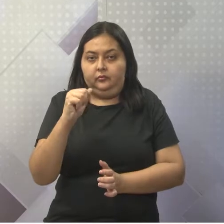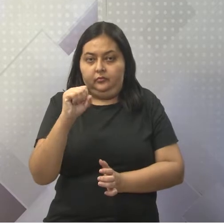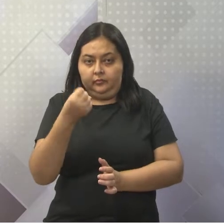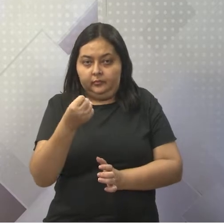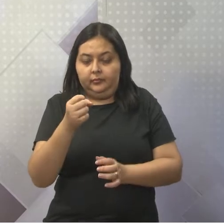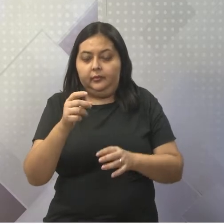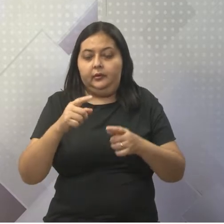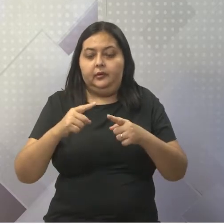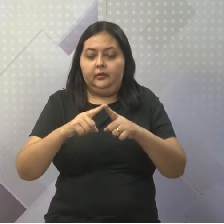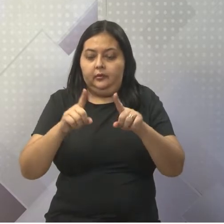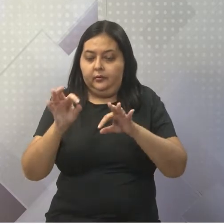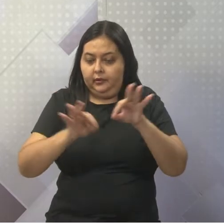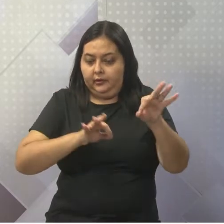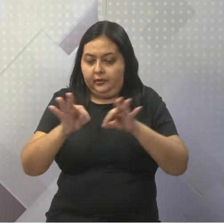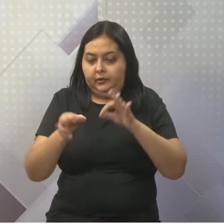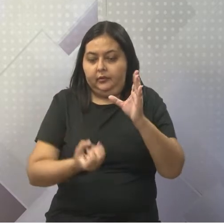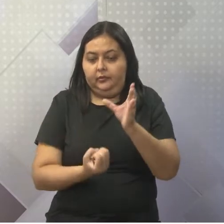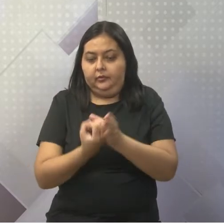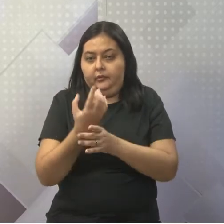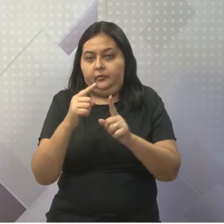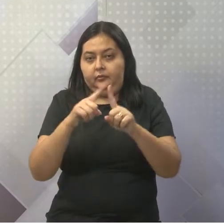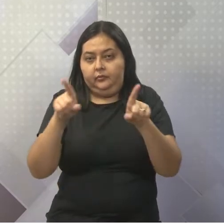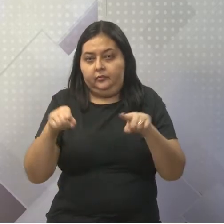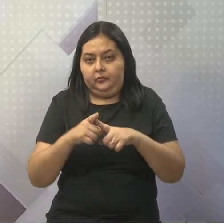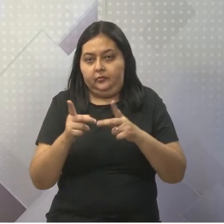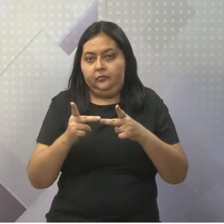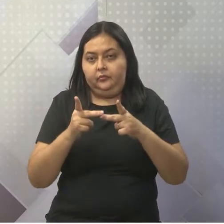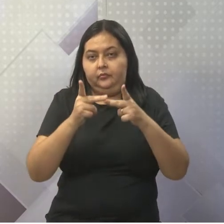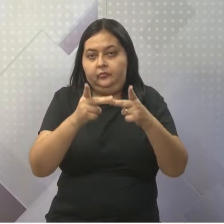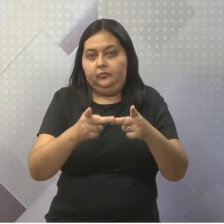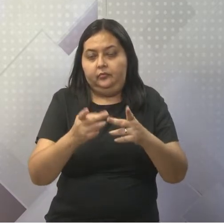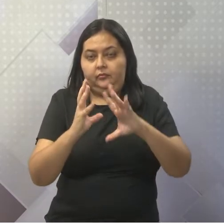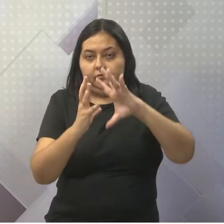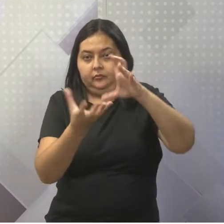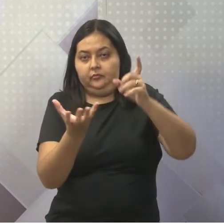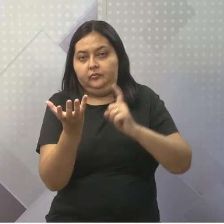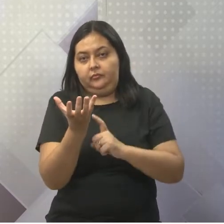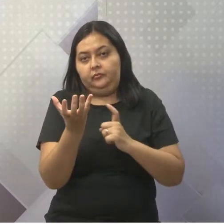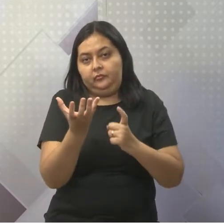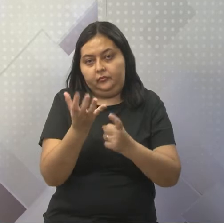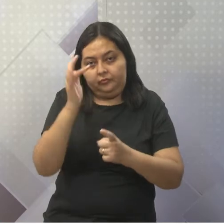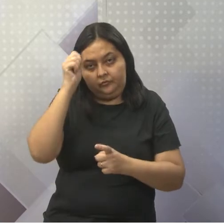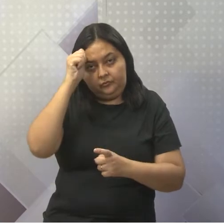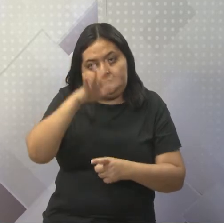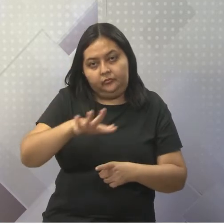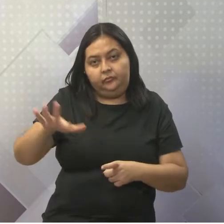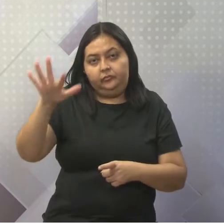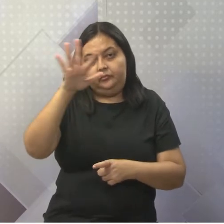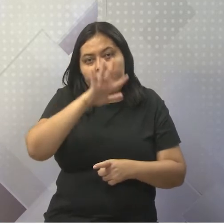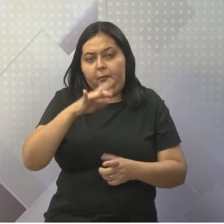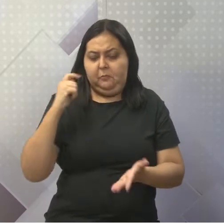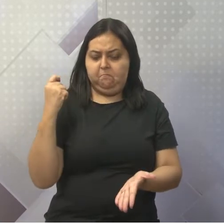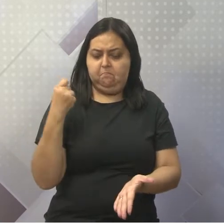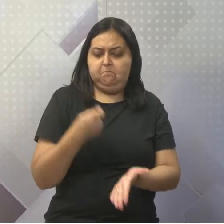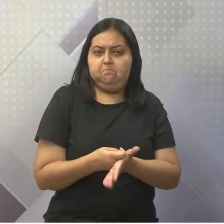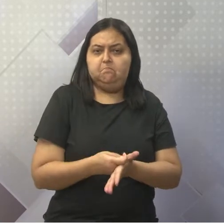projetos de desenvolvimento nesse continente, mas baseado no regime ditatorial. No regime,